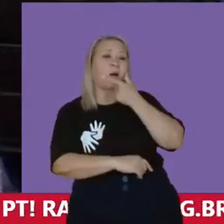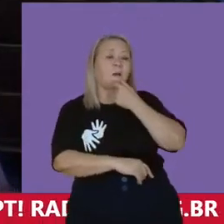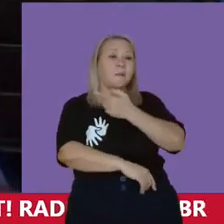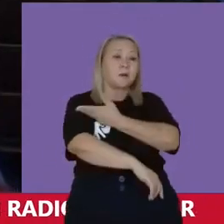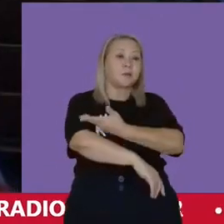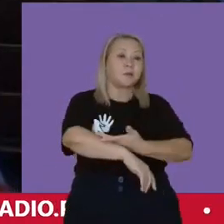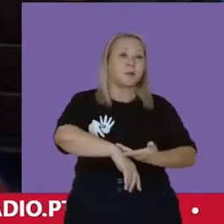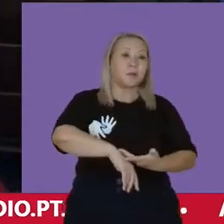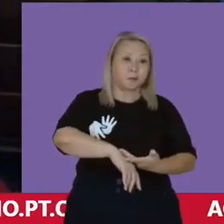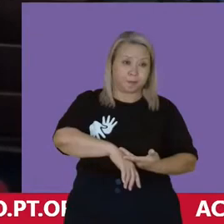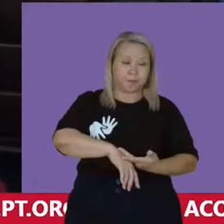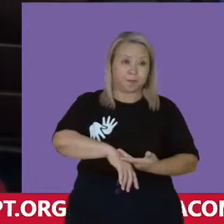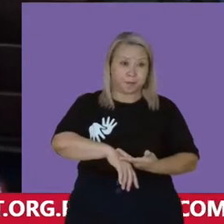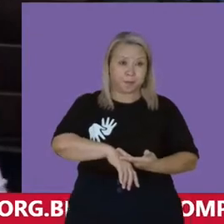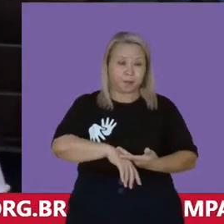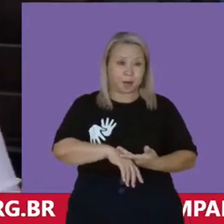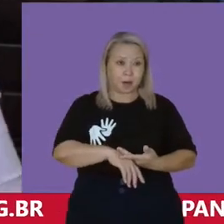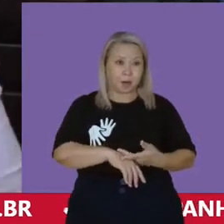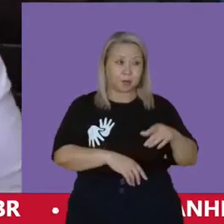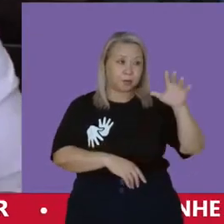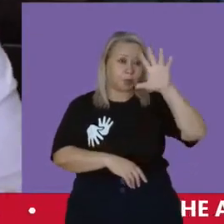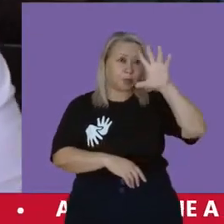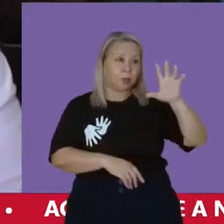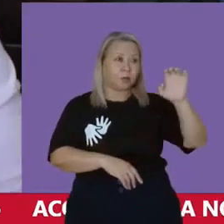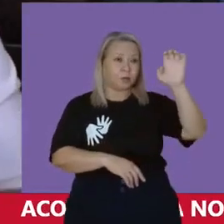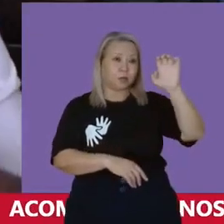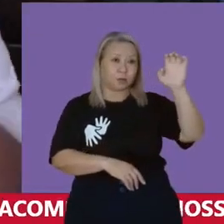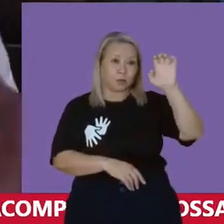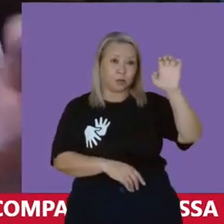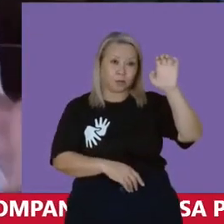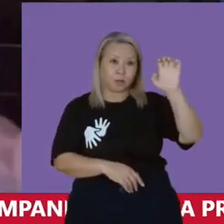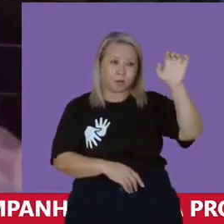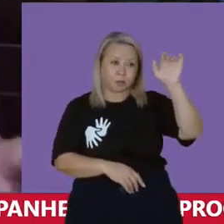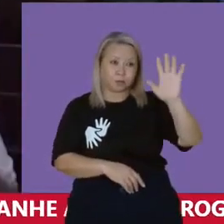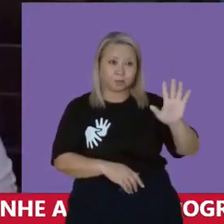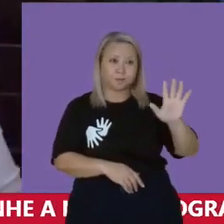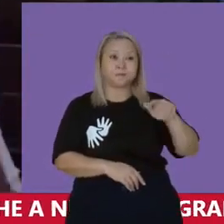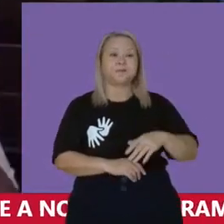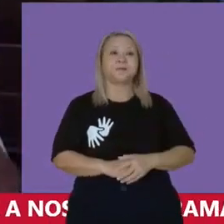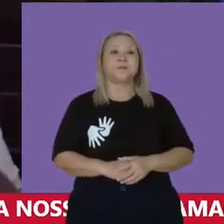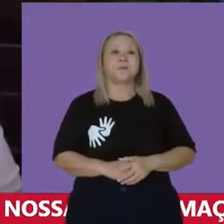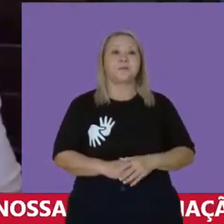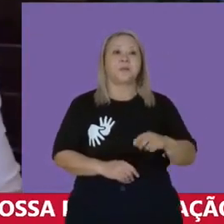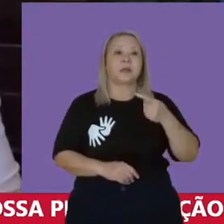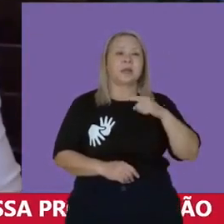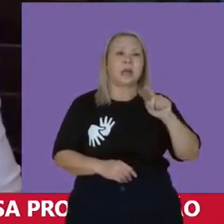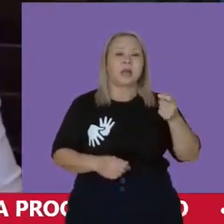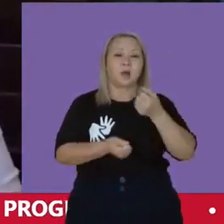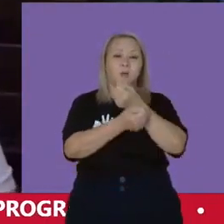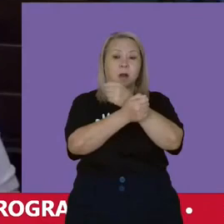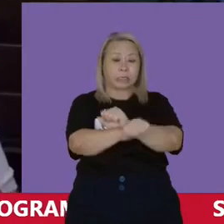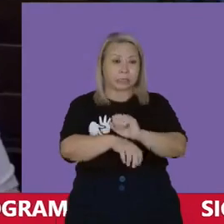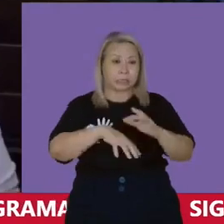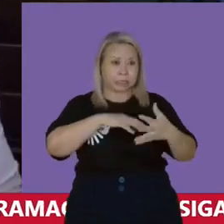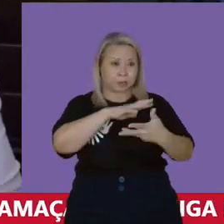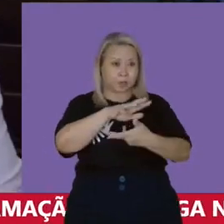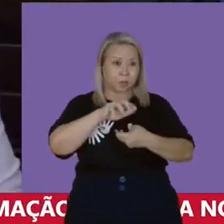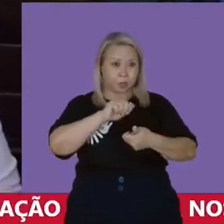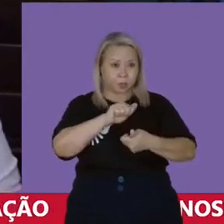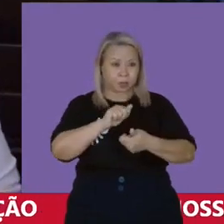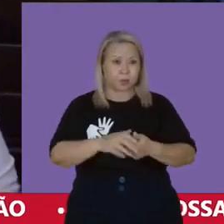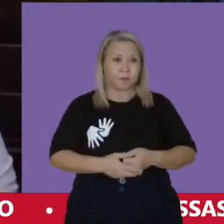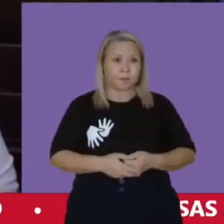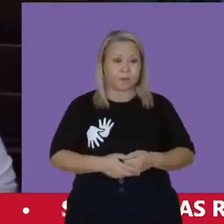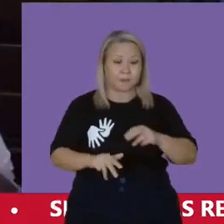brancos do continente europeu Que saiu para escravizar o mundo e